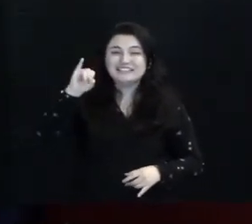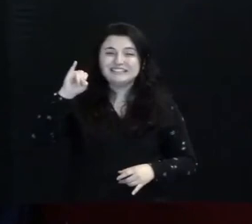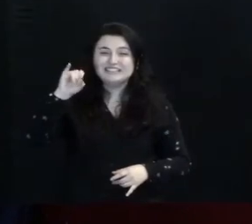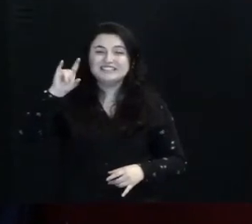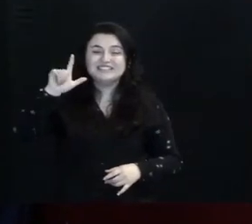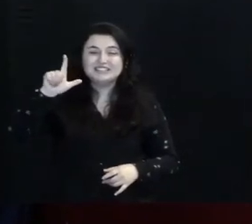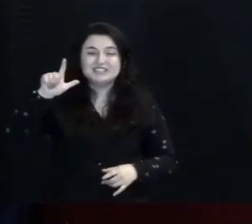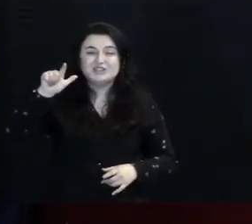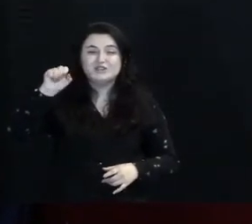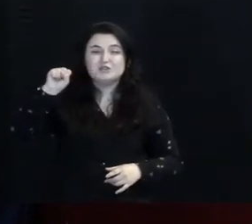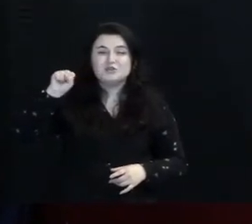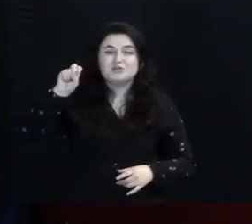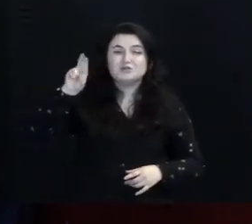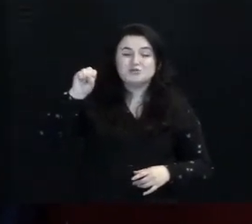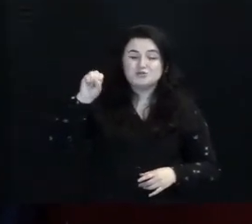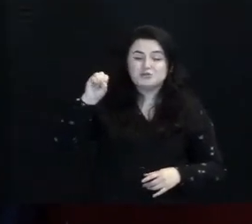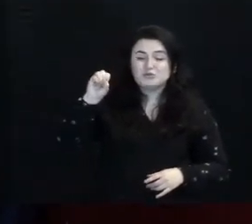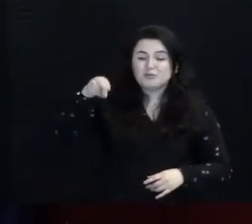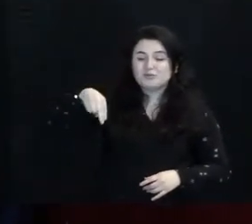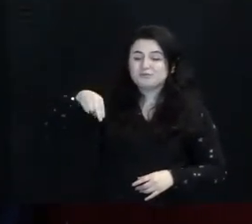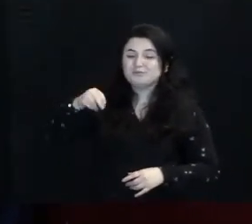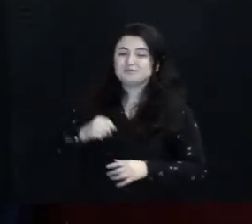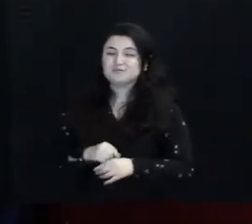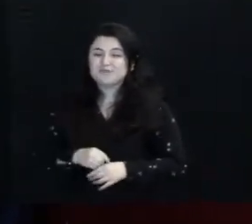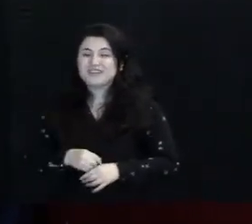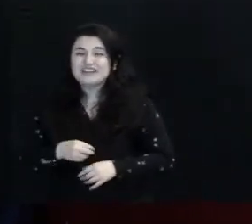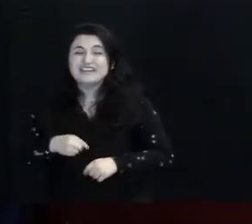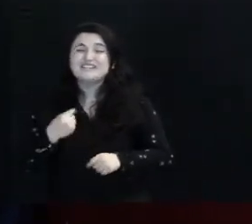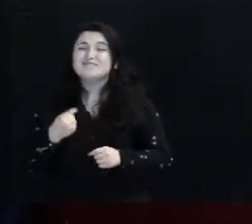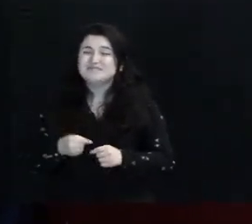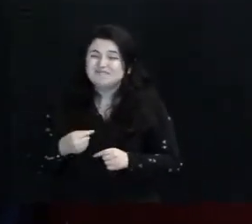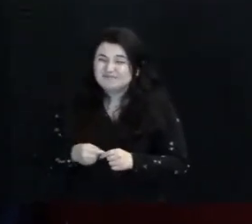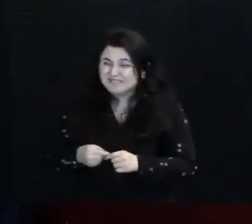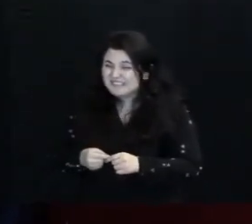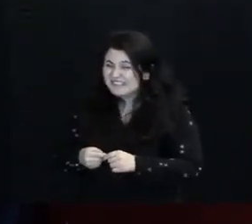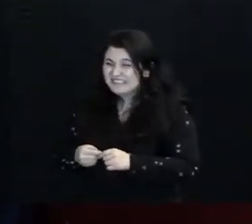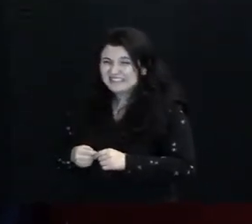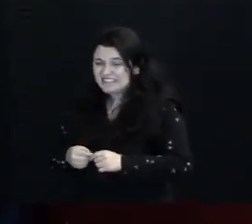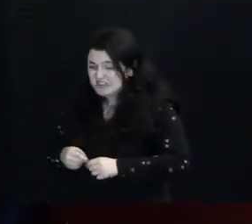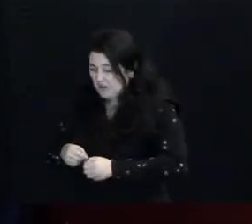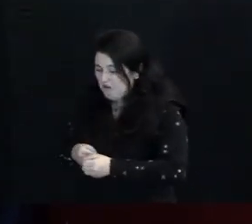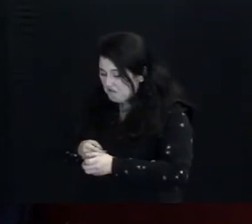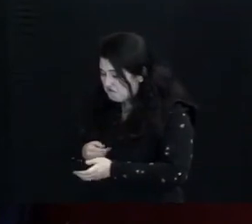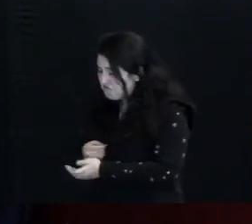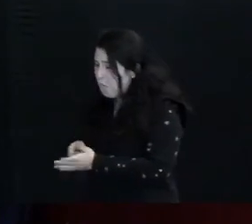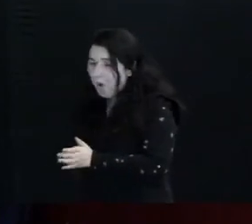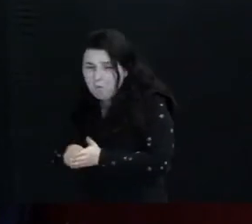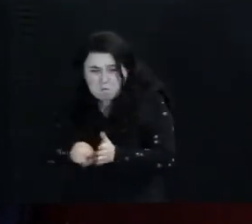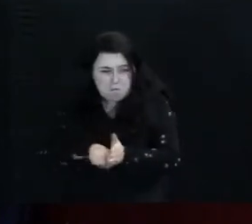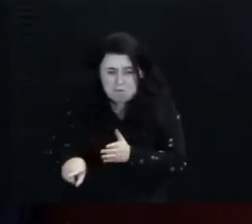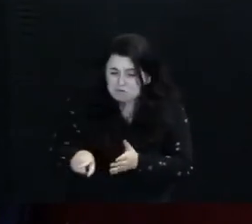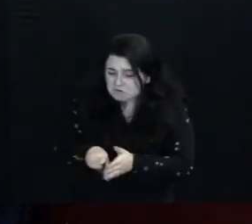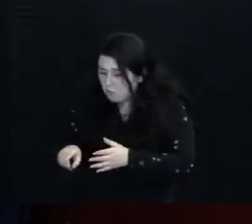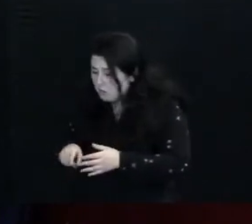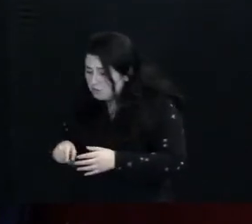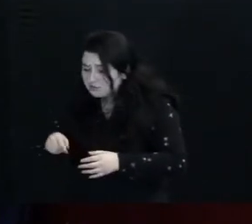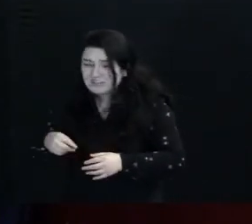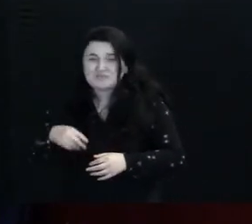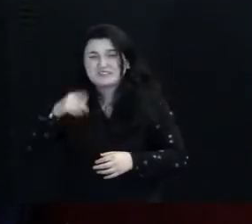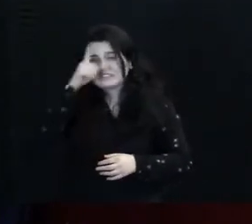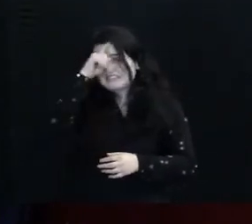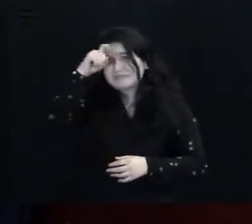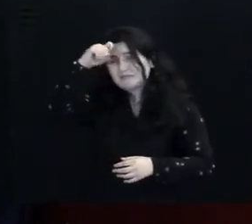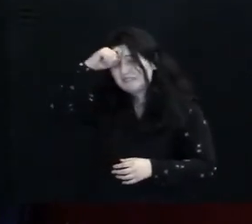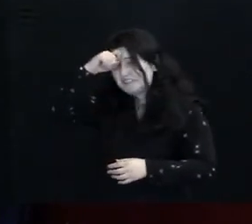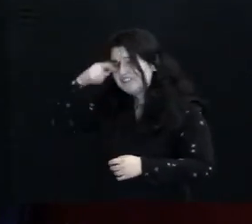Pedimos pela Dilma, nossa prima Lá em Pernambuco Ela pede oração pela sua família Pelo nosso país Por